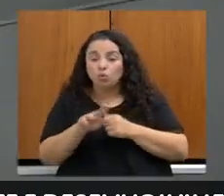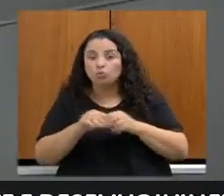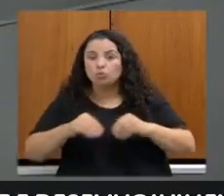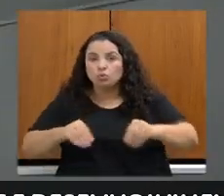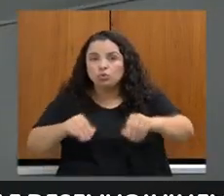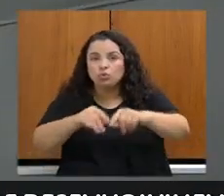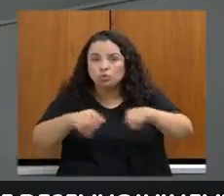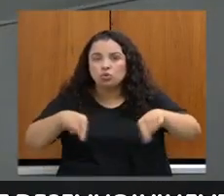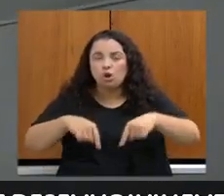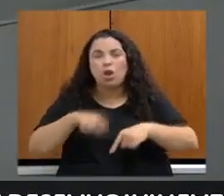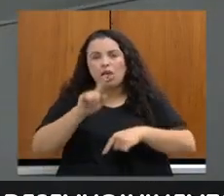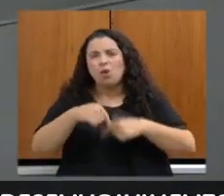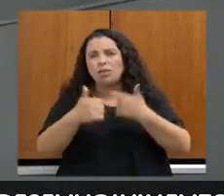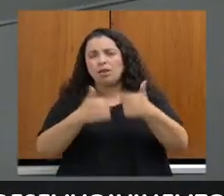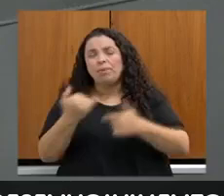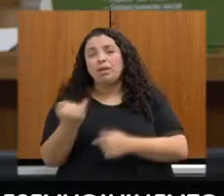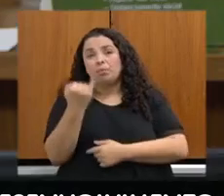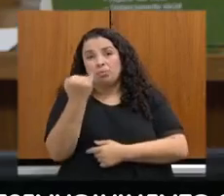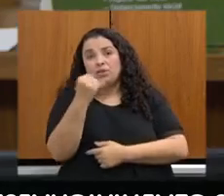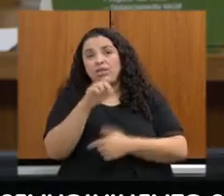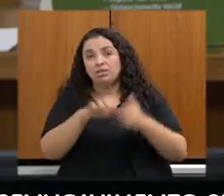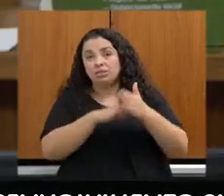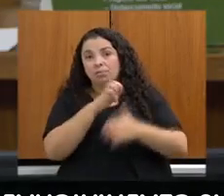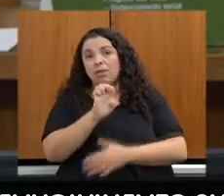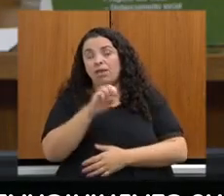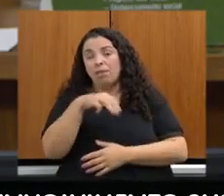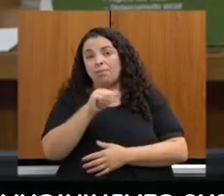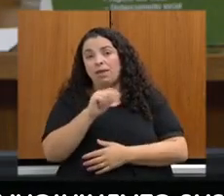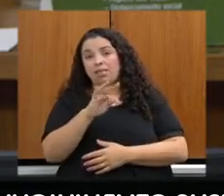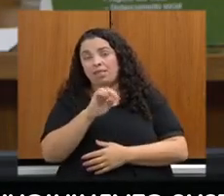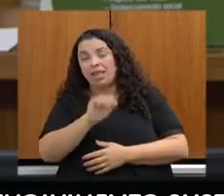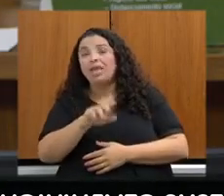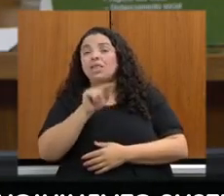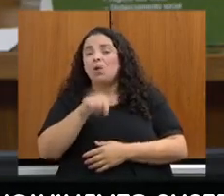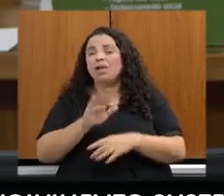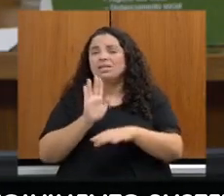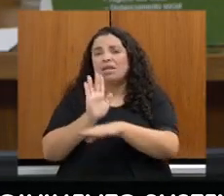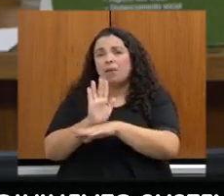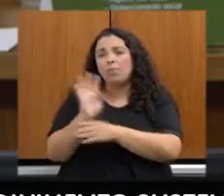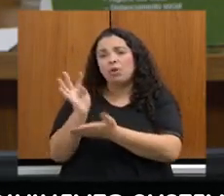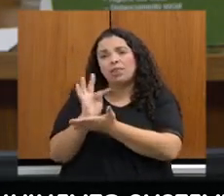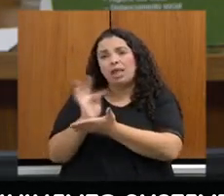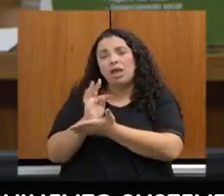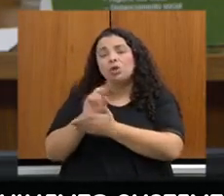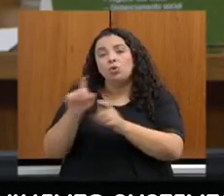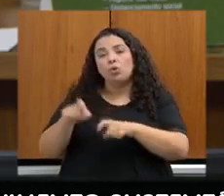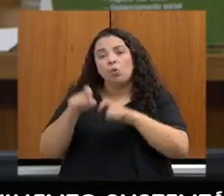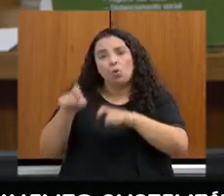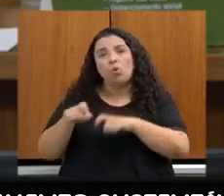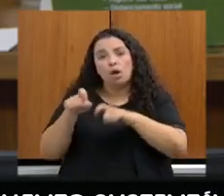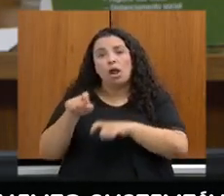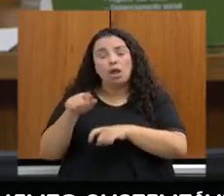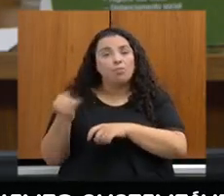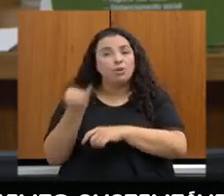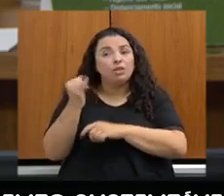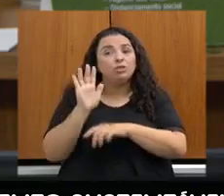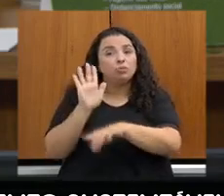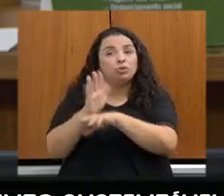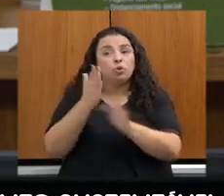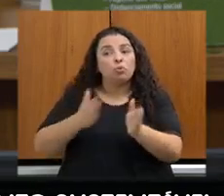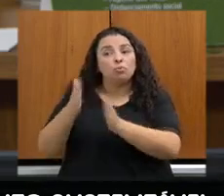EMATER faz há algum tempo. Então, assistência rural é fundamental para que a gente possa ajudar os pequenos produtores rurais especialmente,